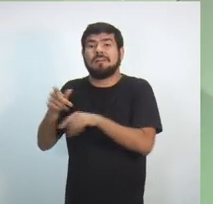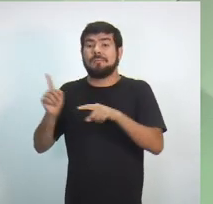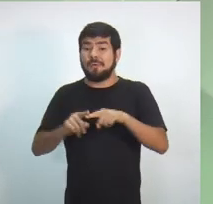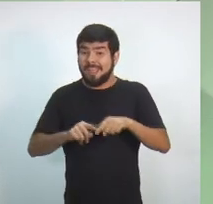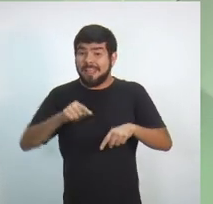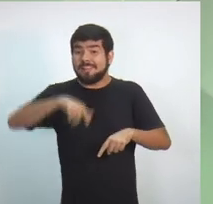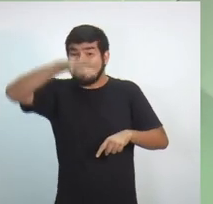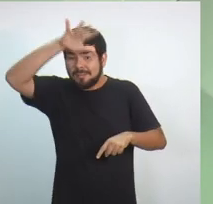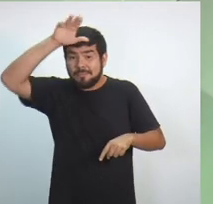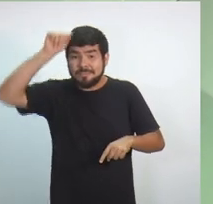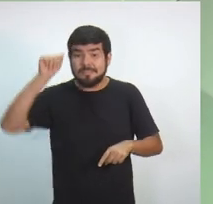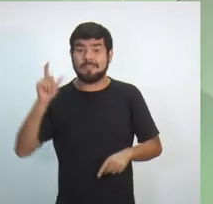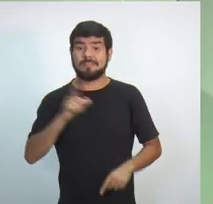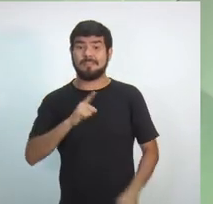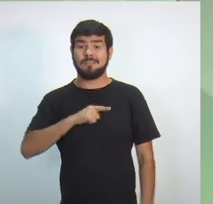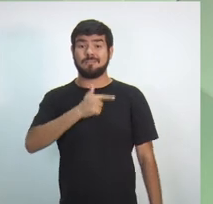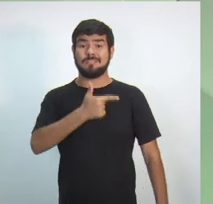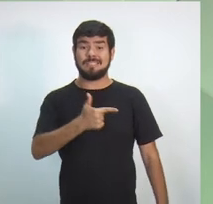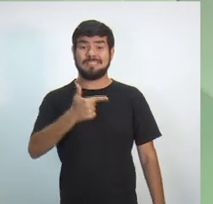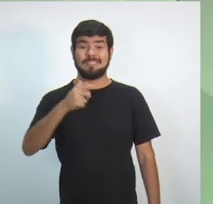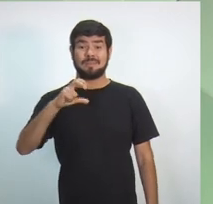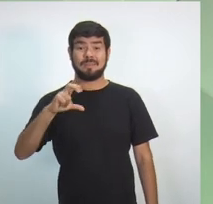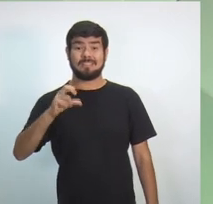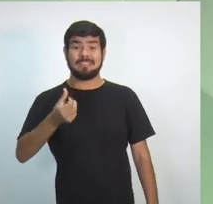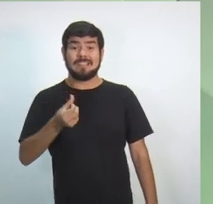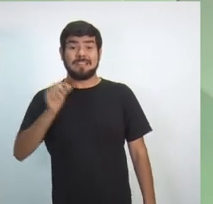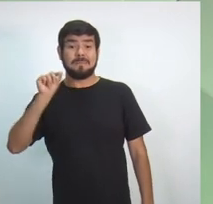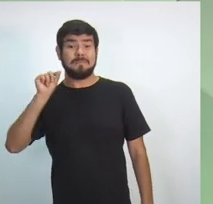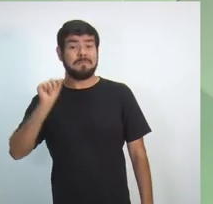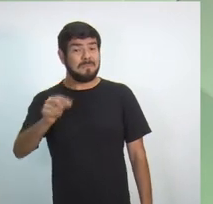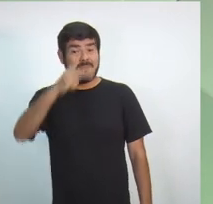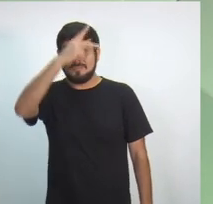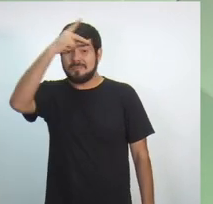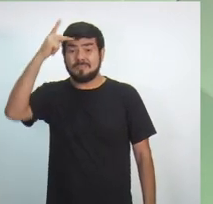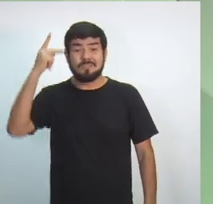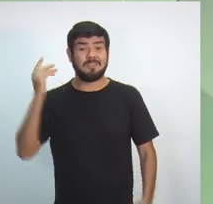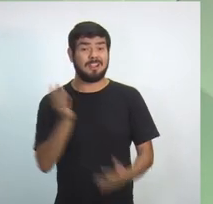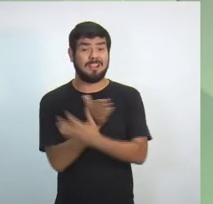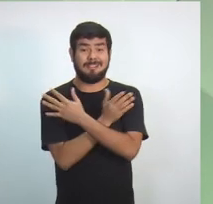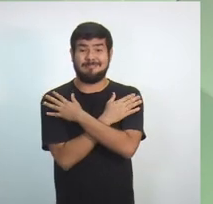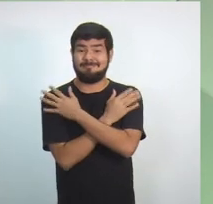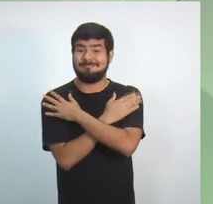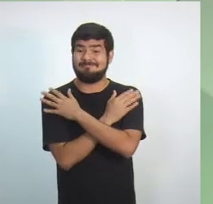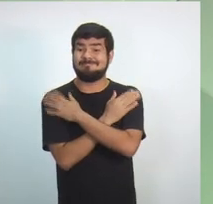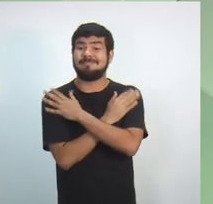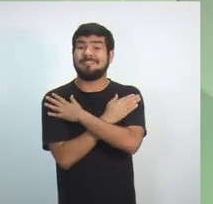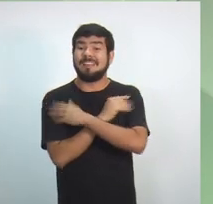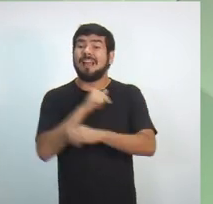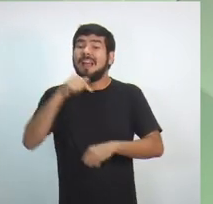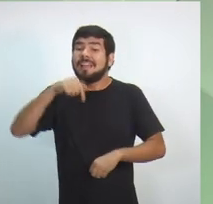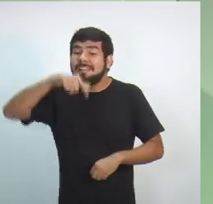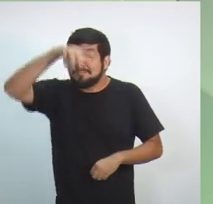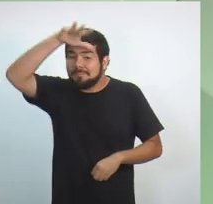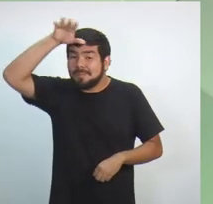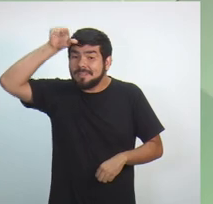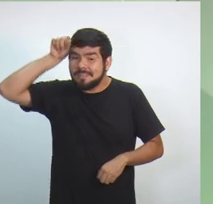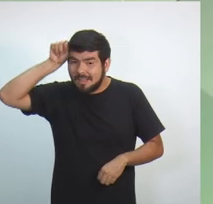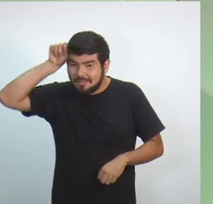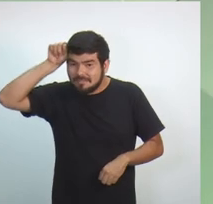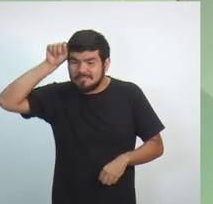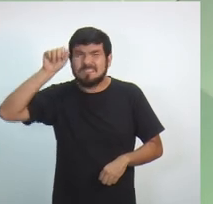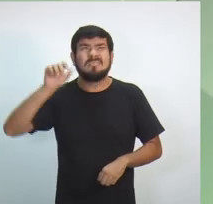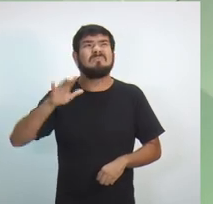hoje nós temos 256 mil pessoas em situação de desemprego. Só em Manaus e região metropolitana